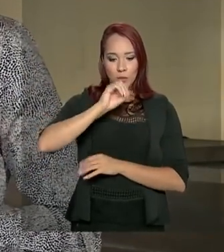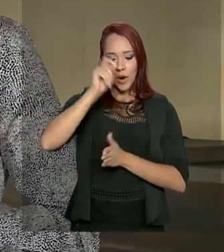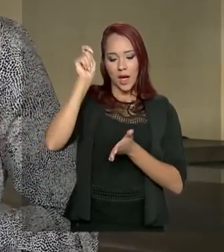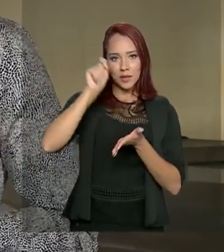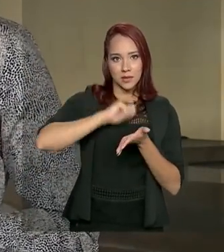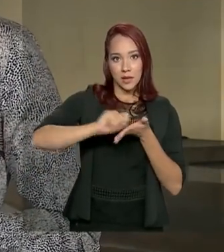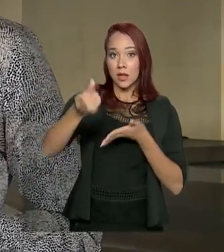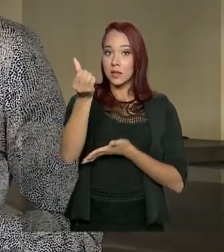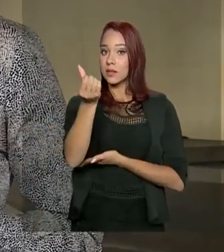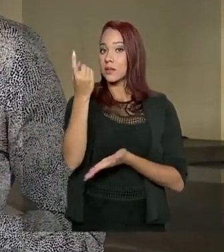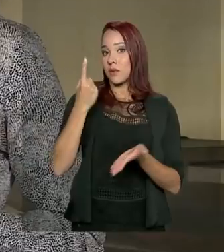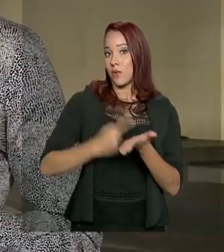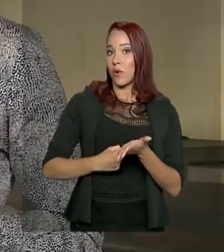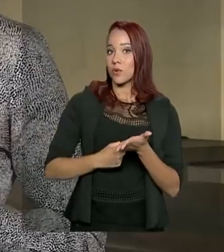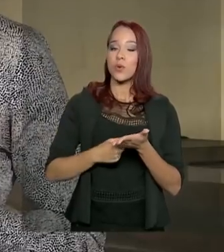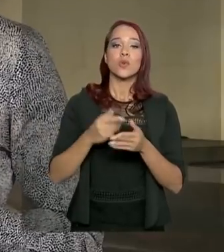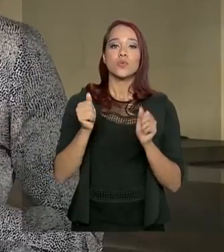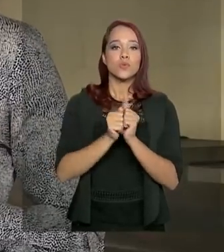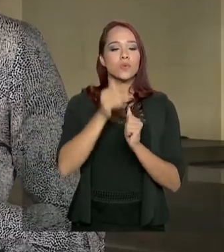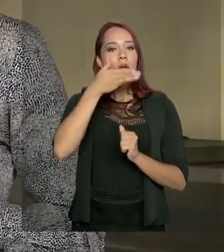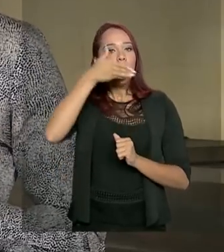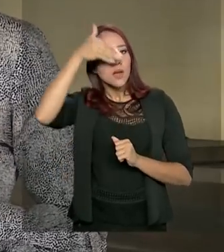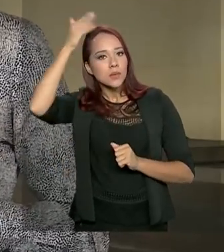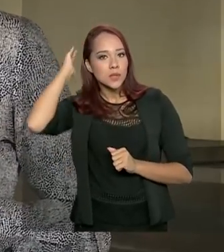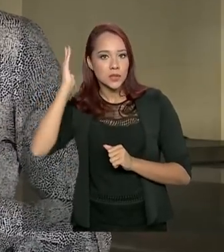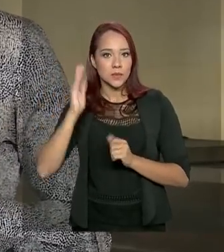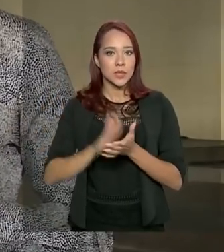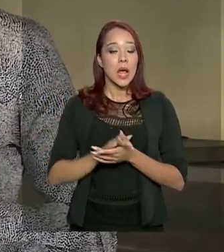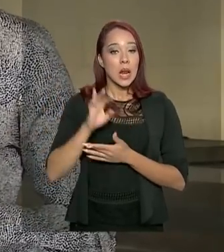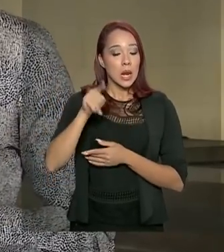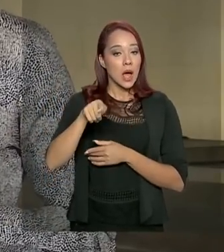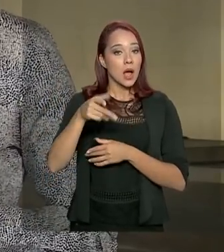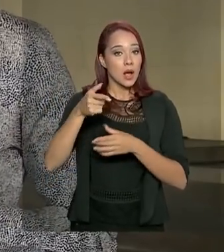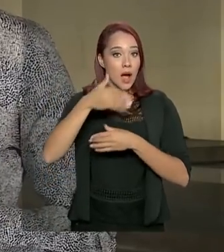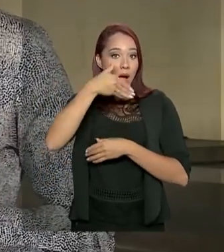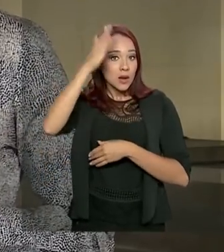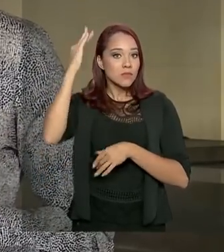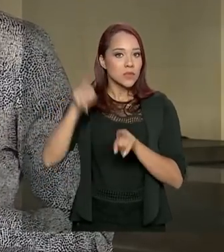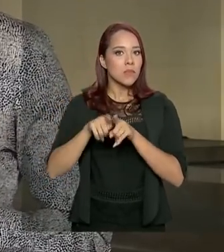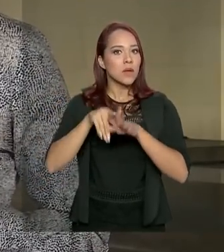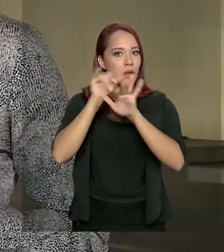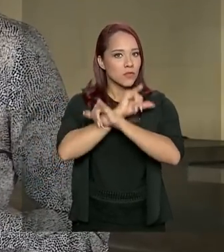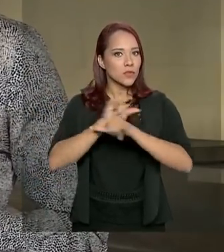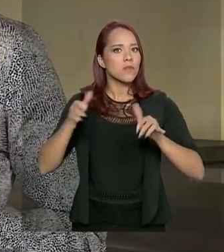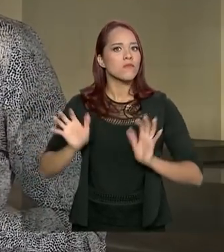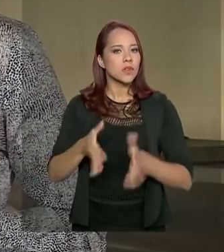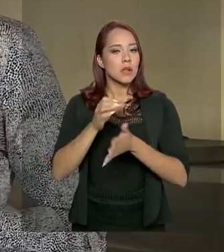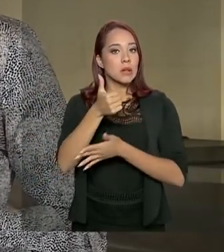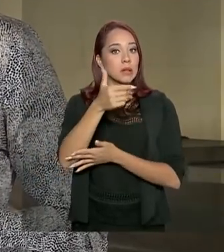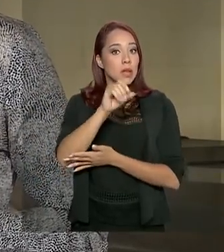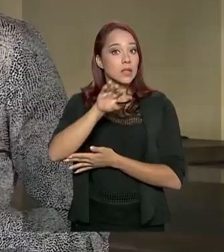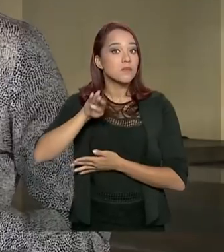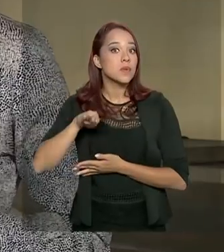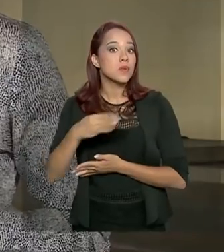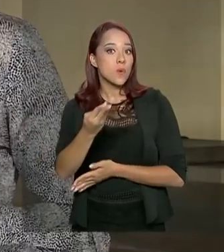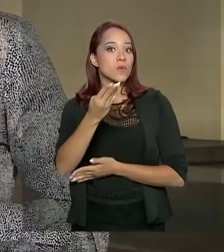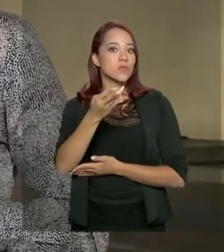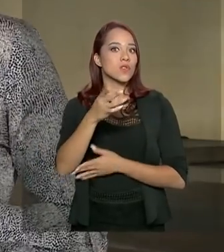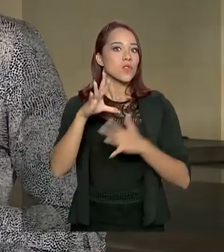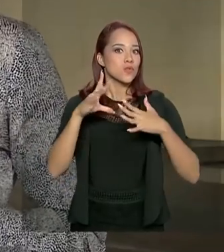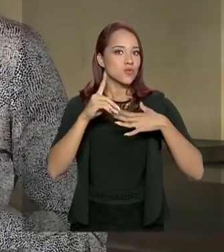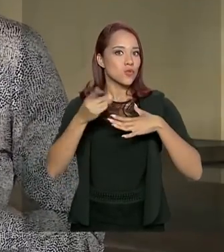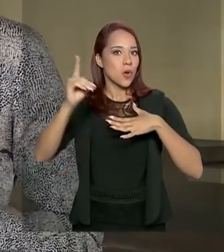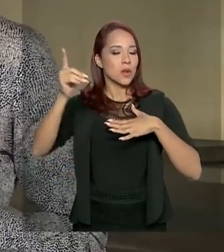seis acordos com a Arábia Saudita. Os árabes também anunciaram investimentos de 10 bilhões de dólares em